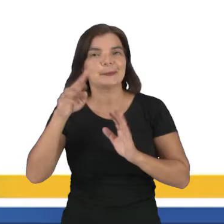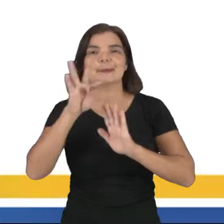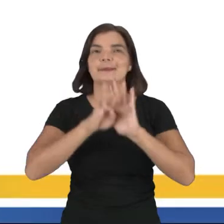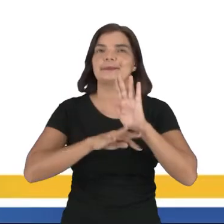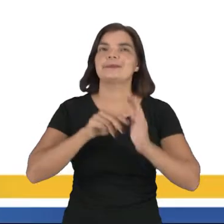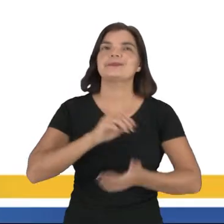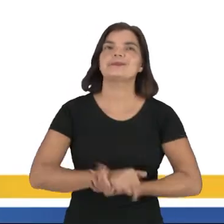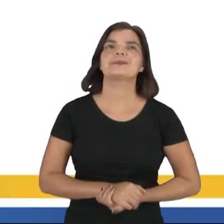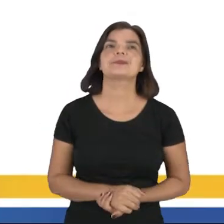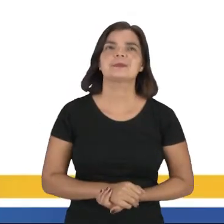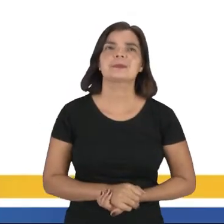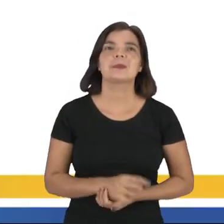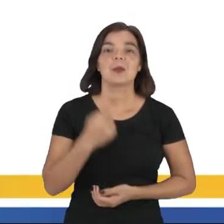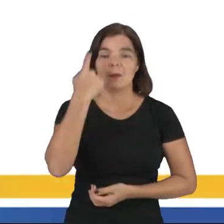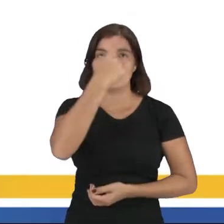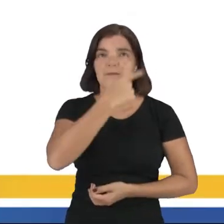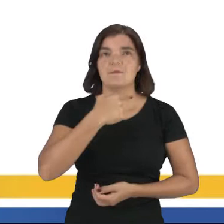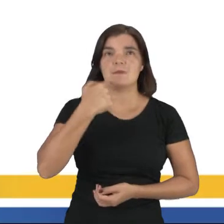texto.